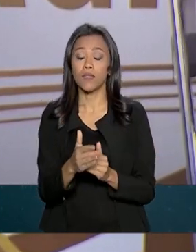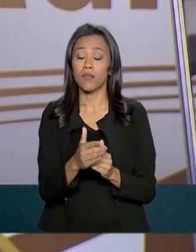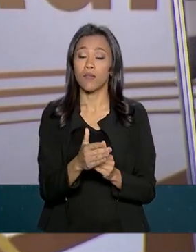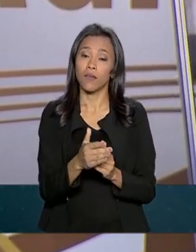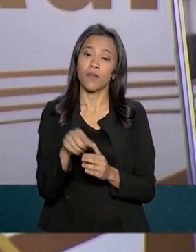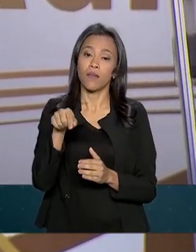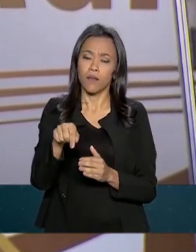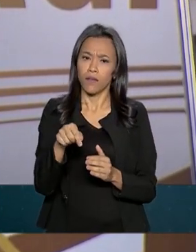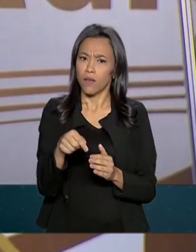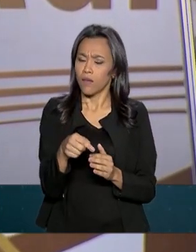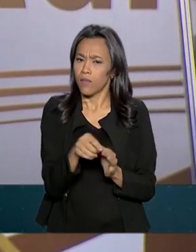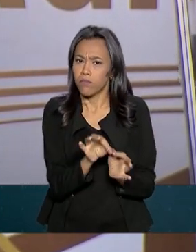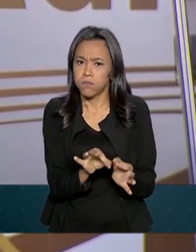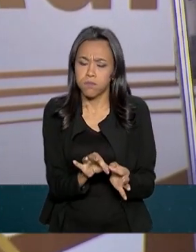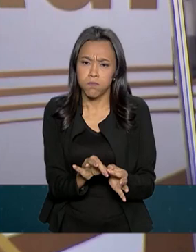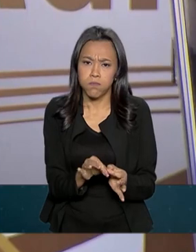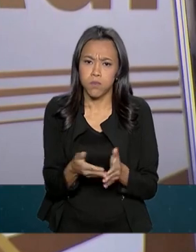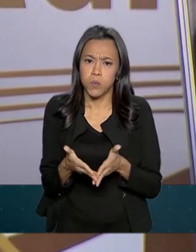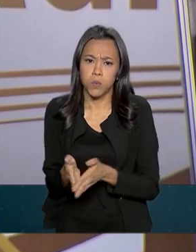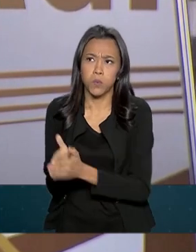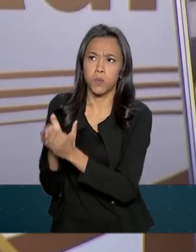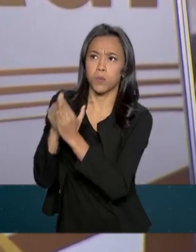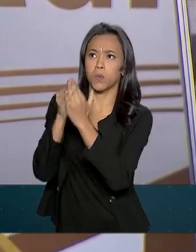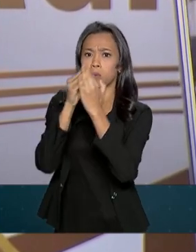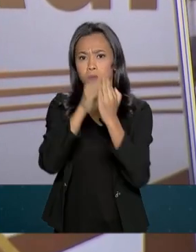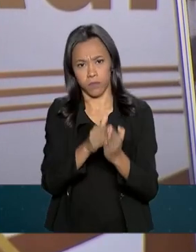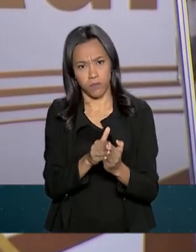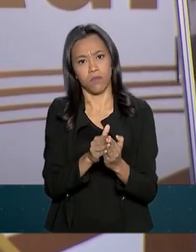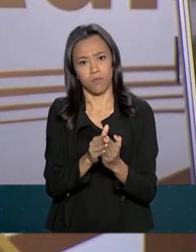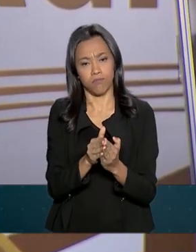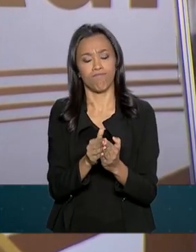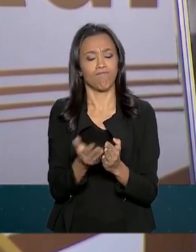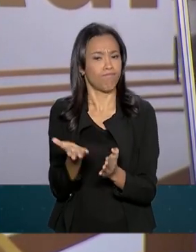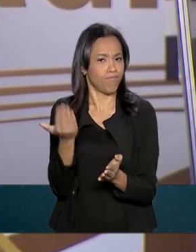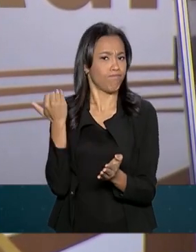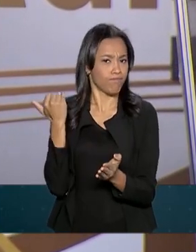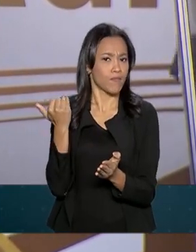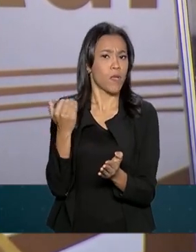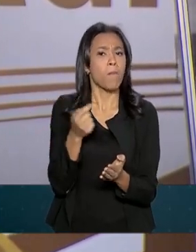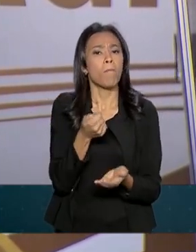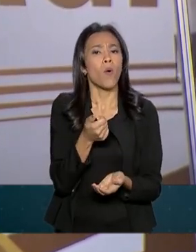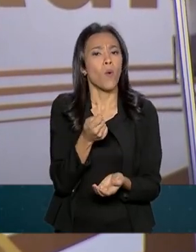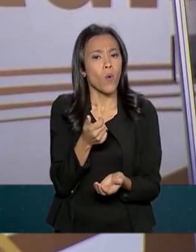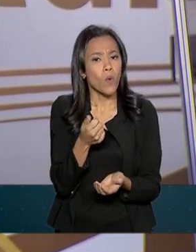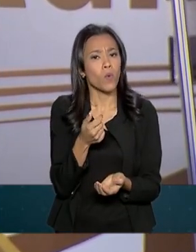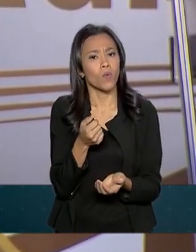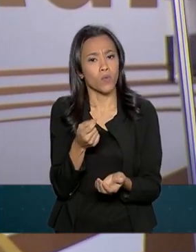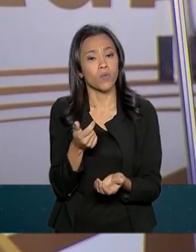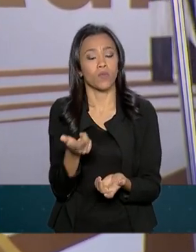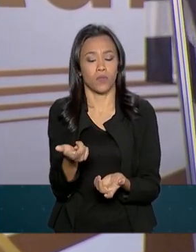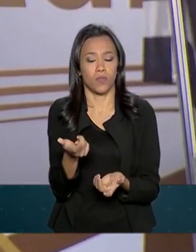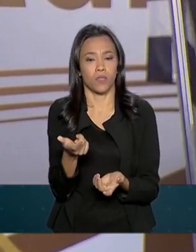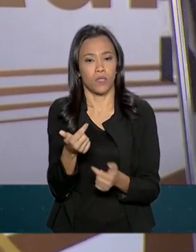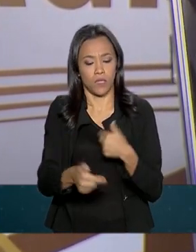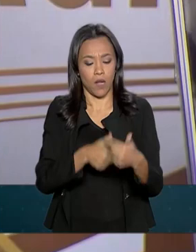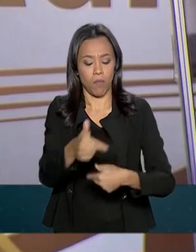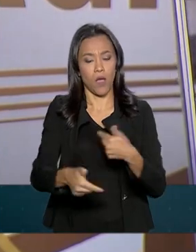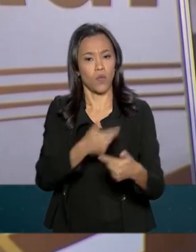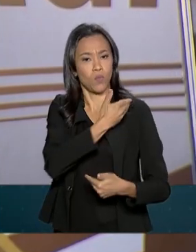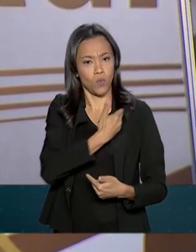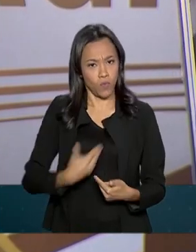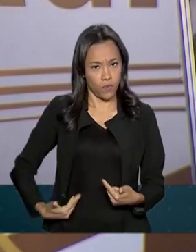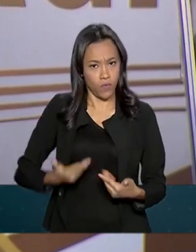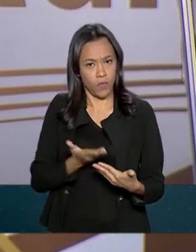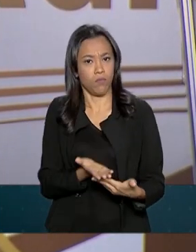nosso mar territorial. Apenas uma das poucas ações dos governos daquela época.